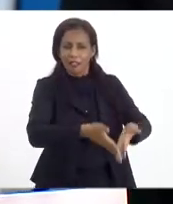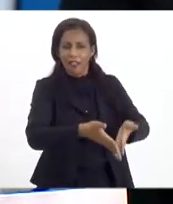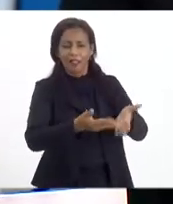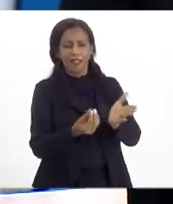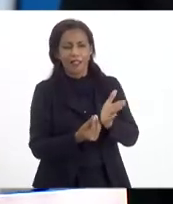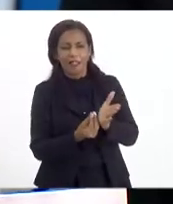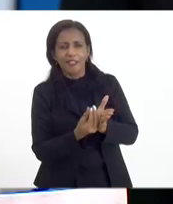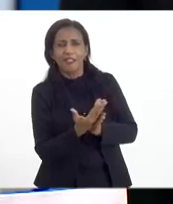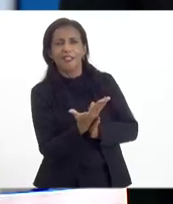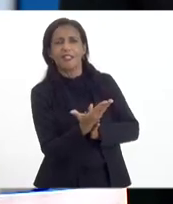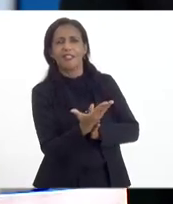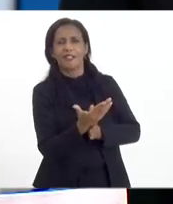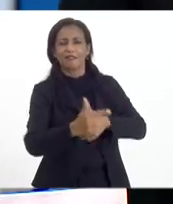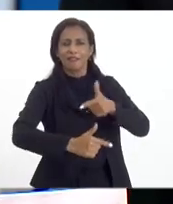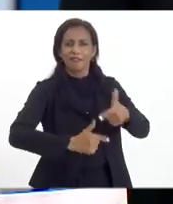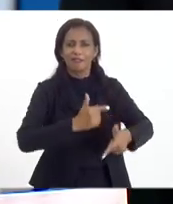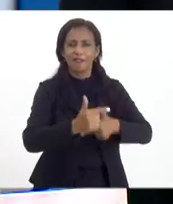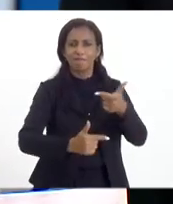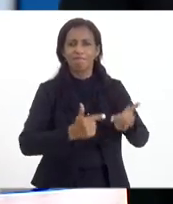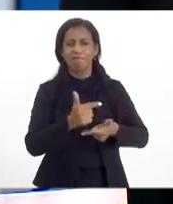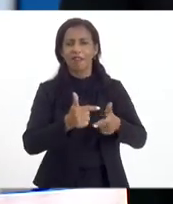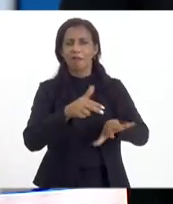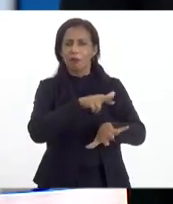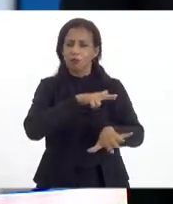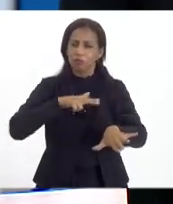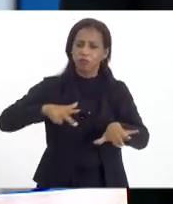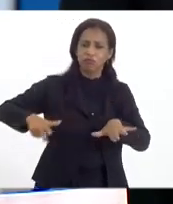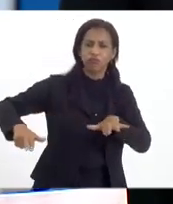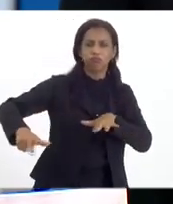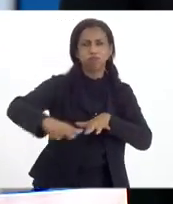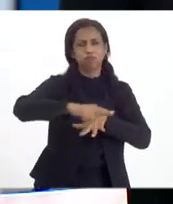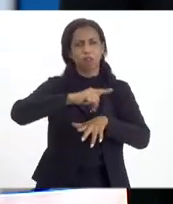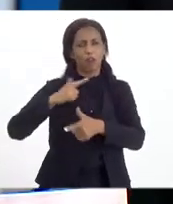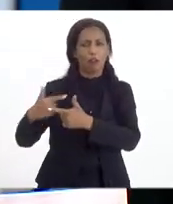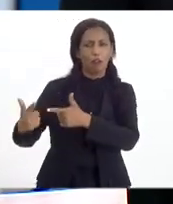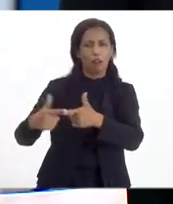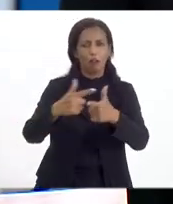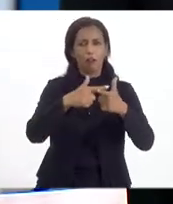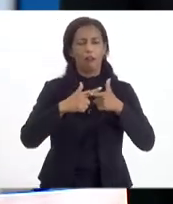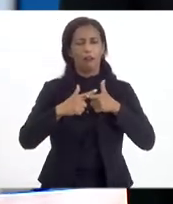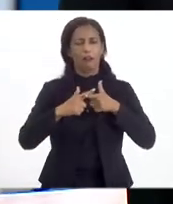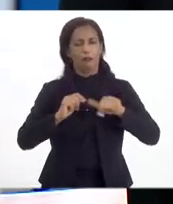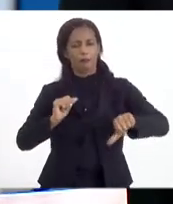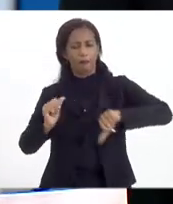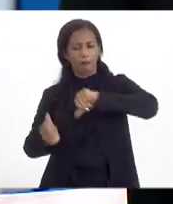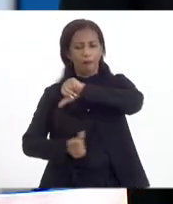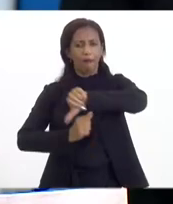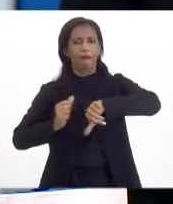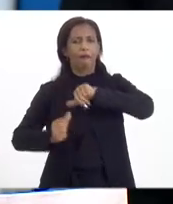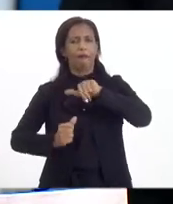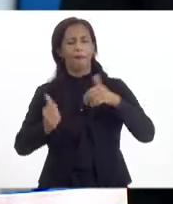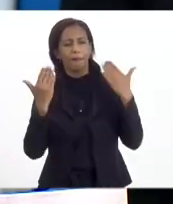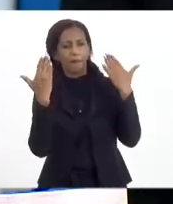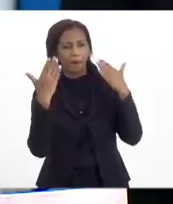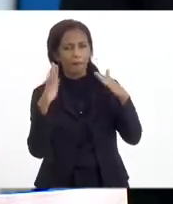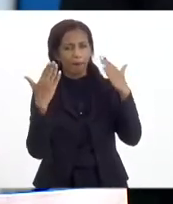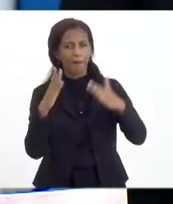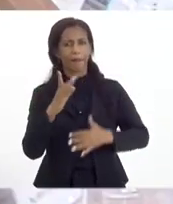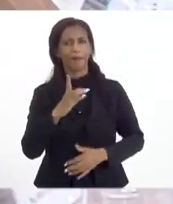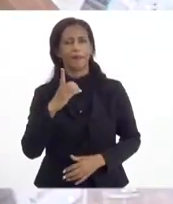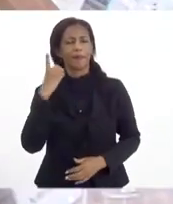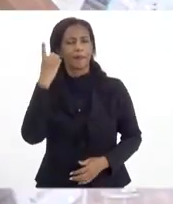iniciando essa rodada para sairmos do ciclo vicioso para um ciclo virtuoso. Parabéns, presidente André,